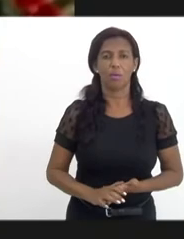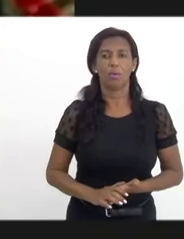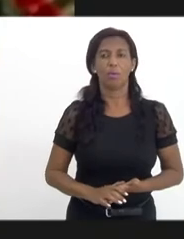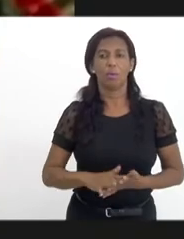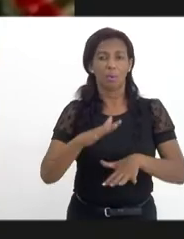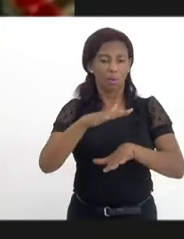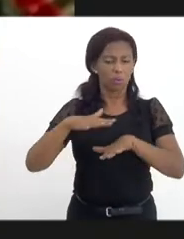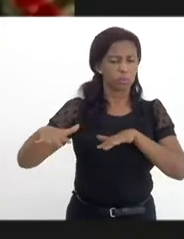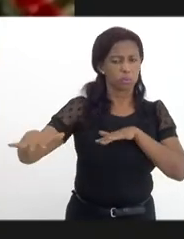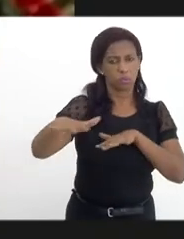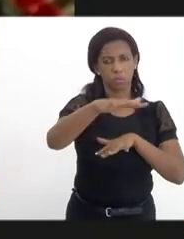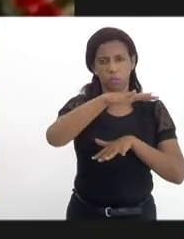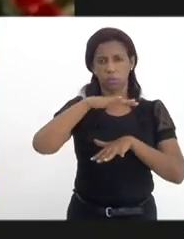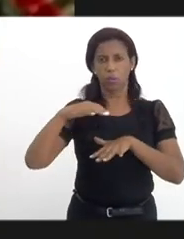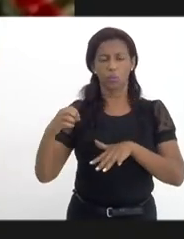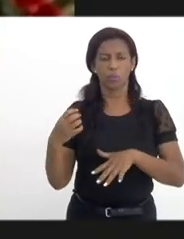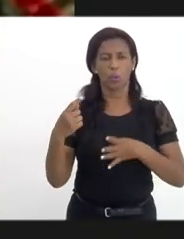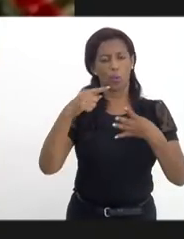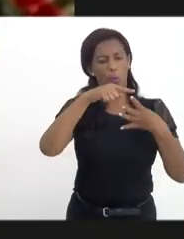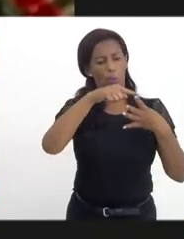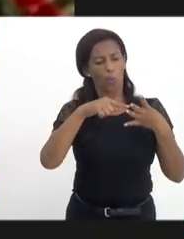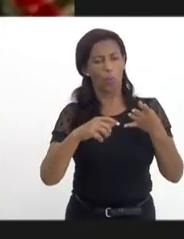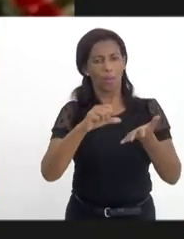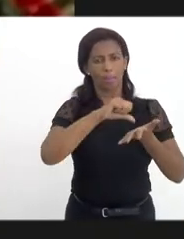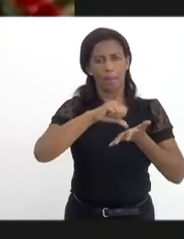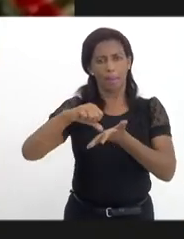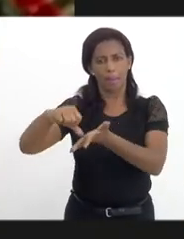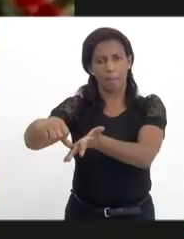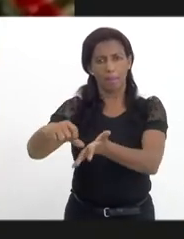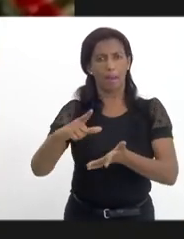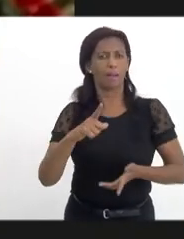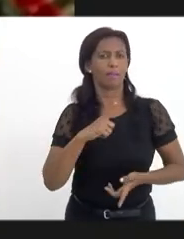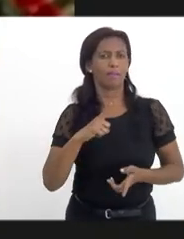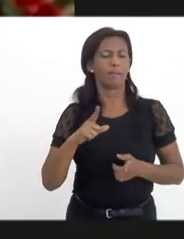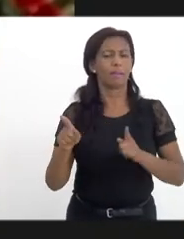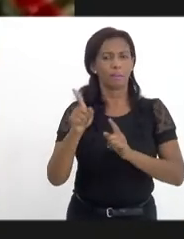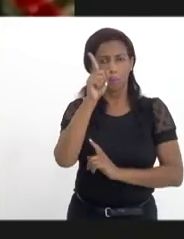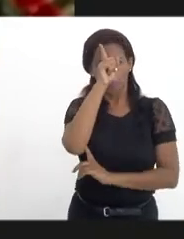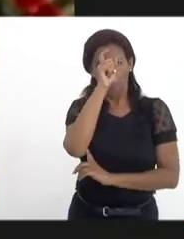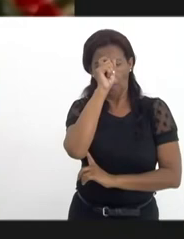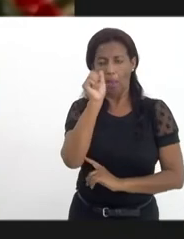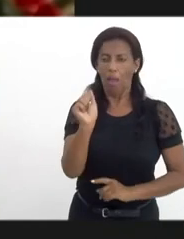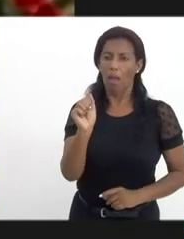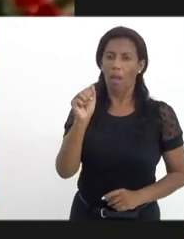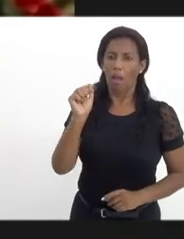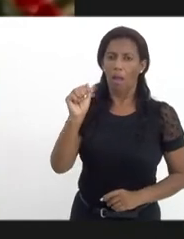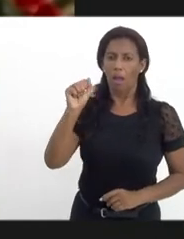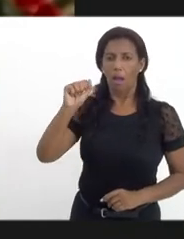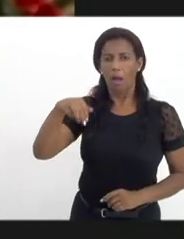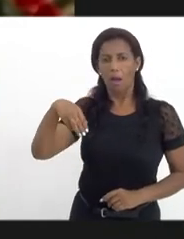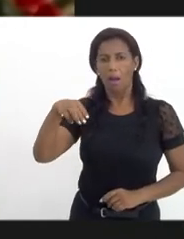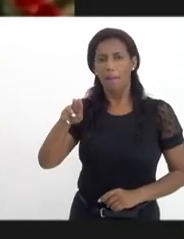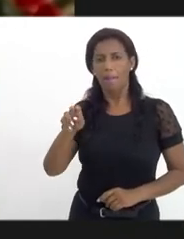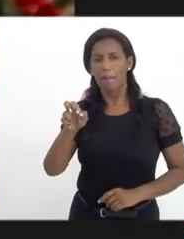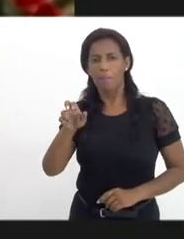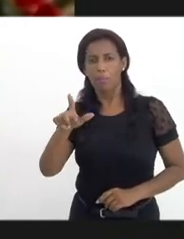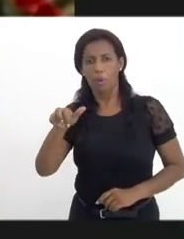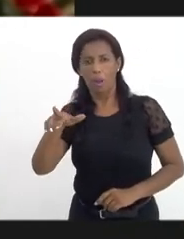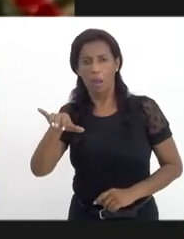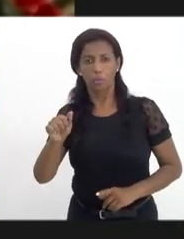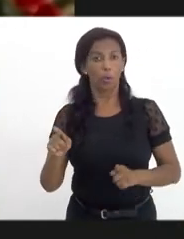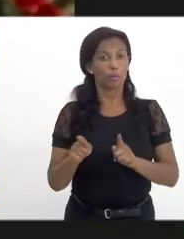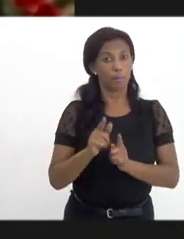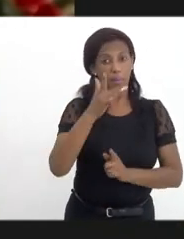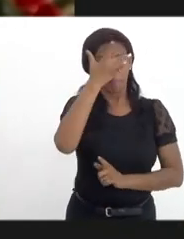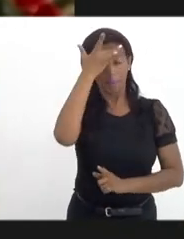município todo, todos os quatro distritos que a gente acaba pegando ambulatório, tem a emergência psiquiátrica, caso de surto, que